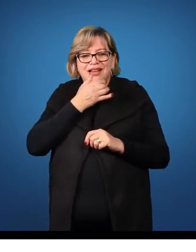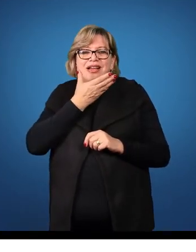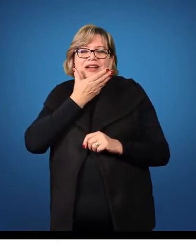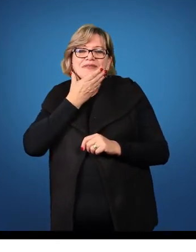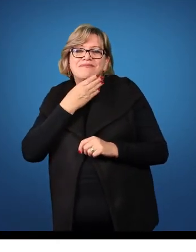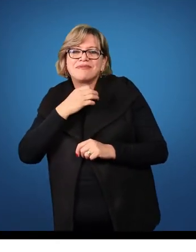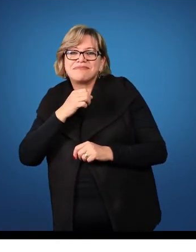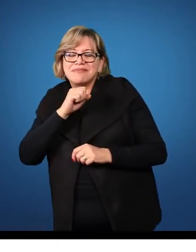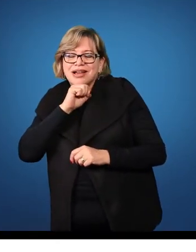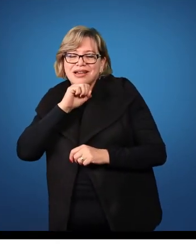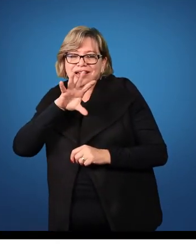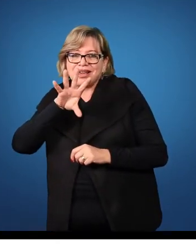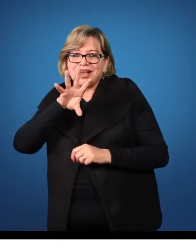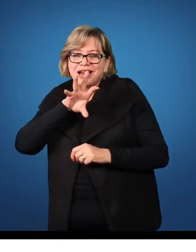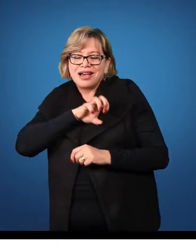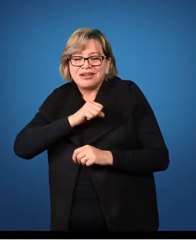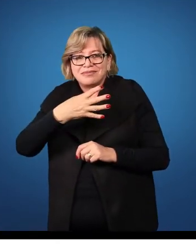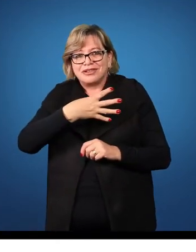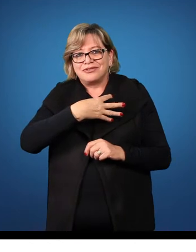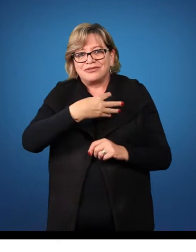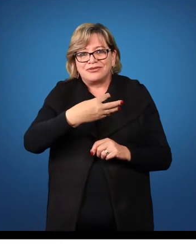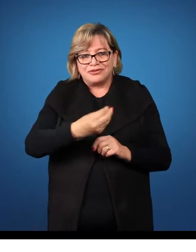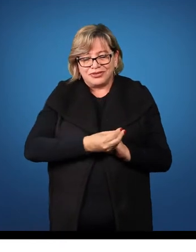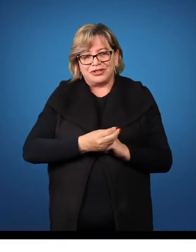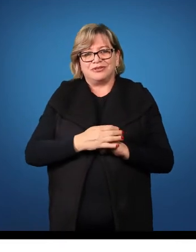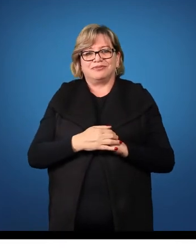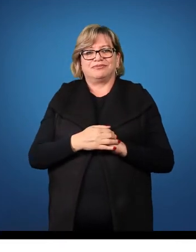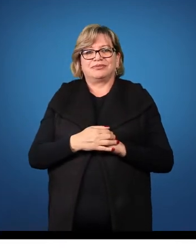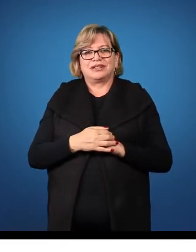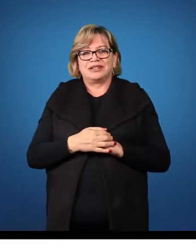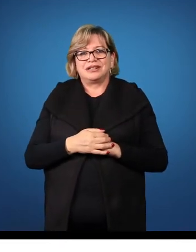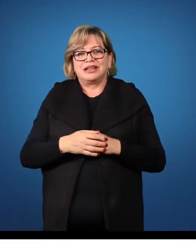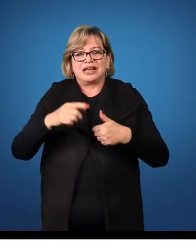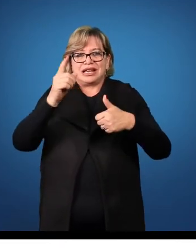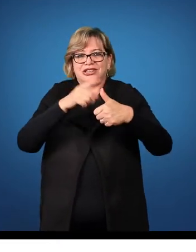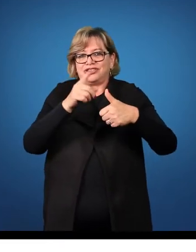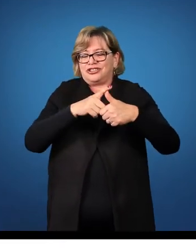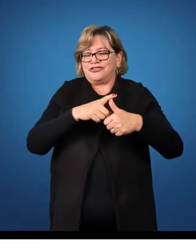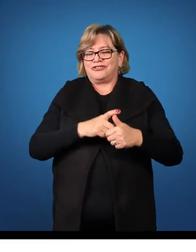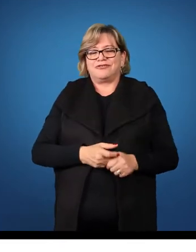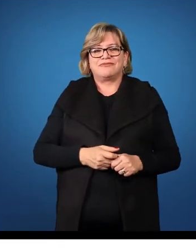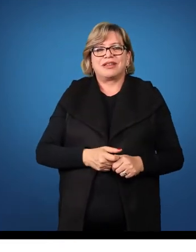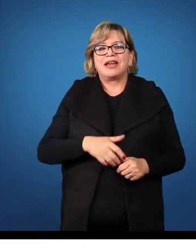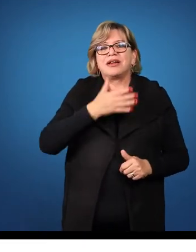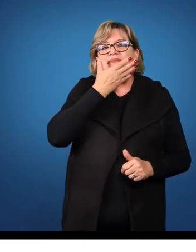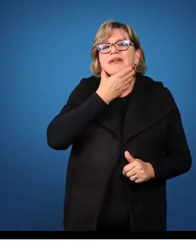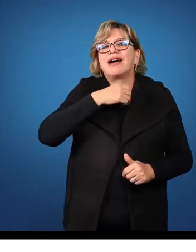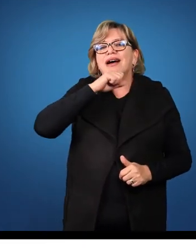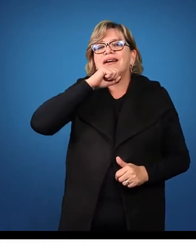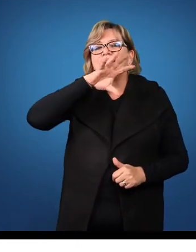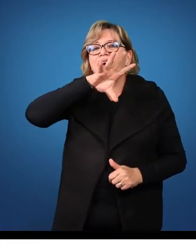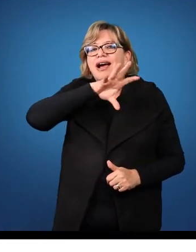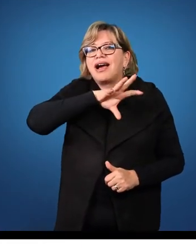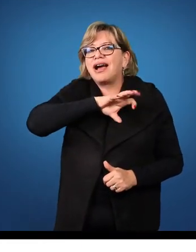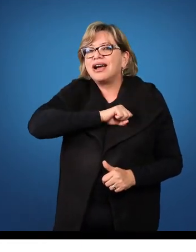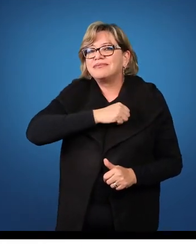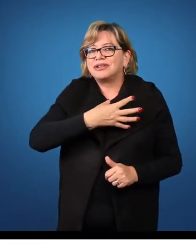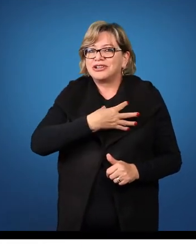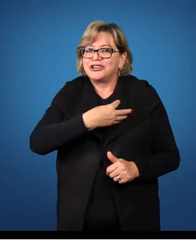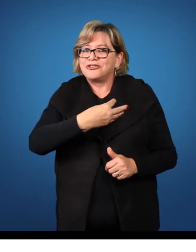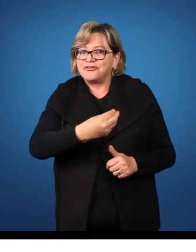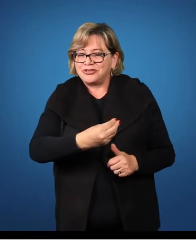Veja, na voz ativa ficaria o pai ama o filho. Voz